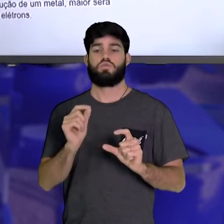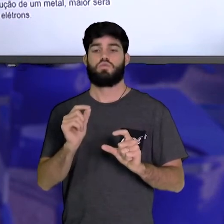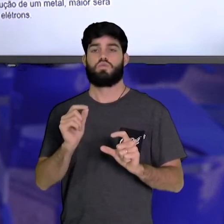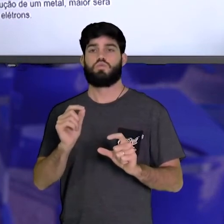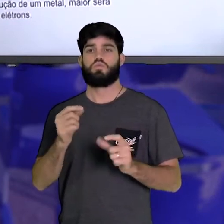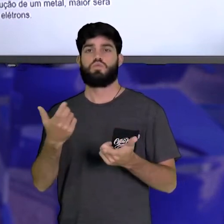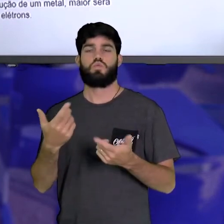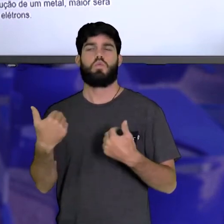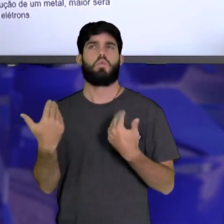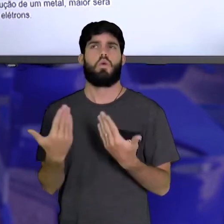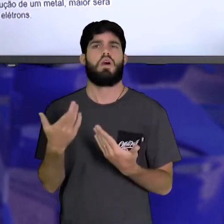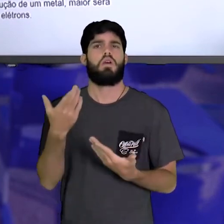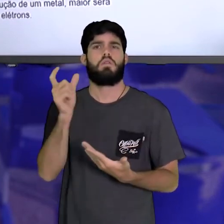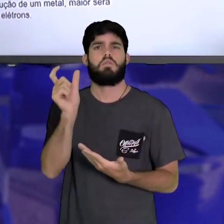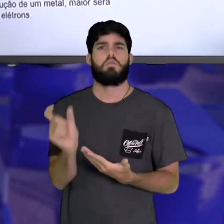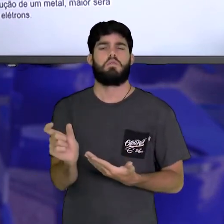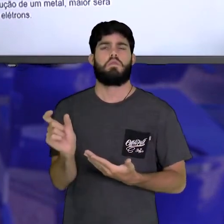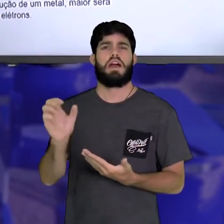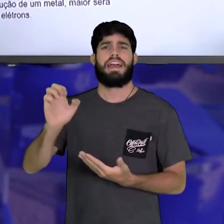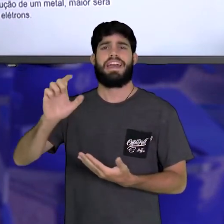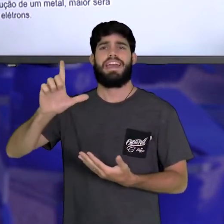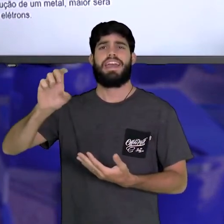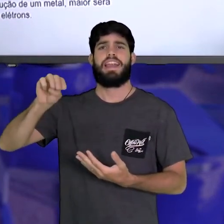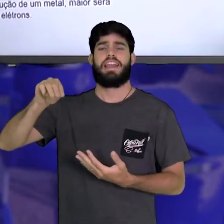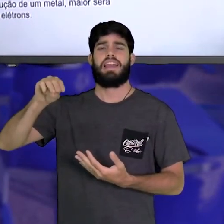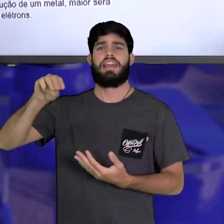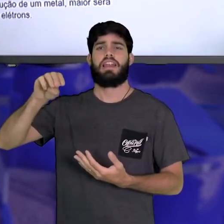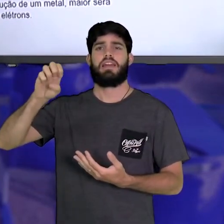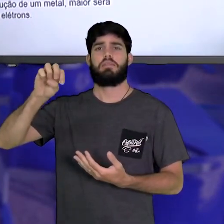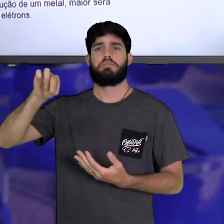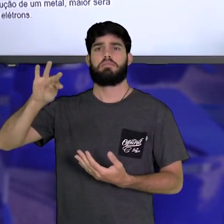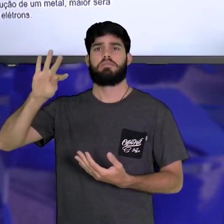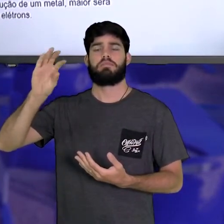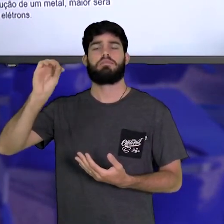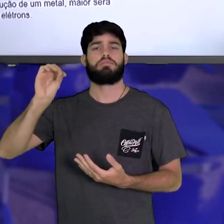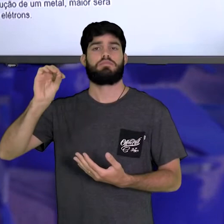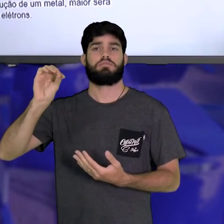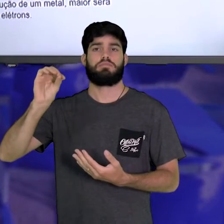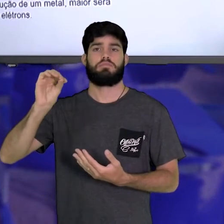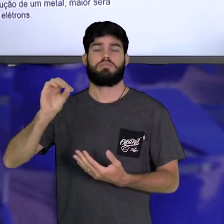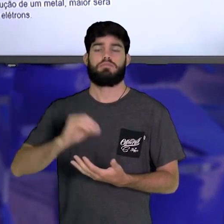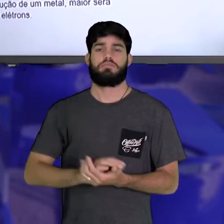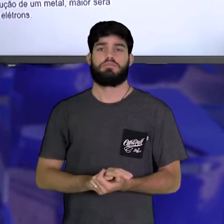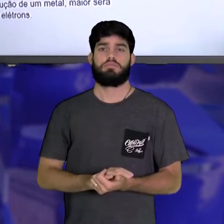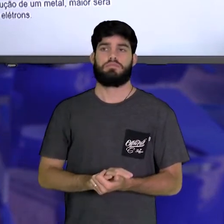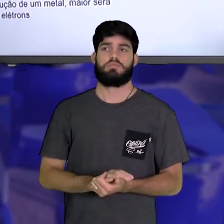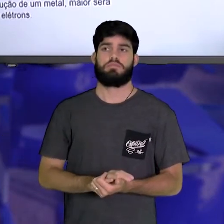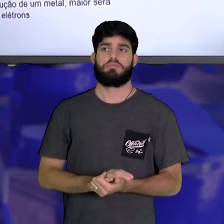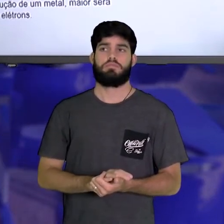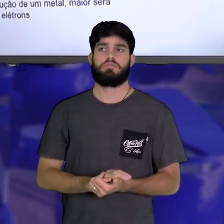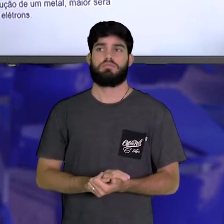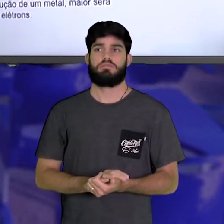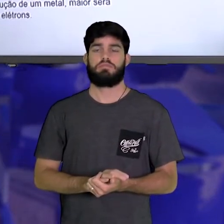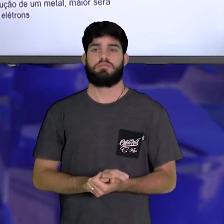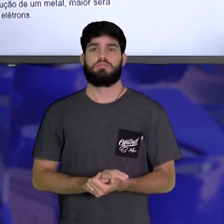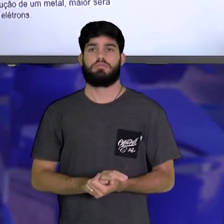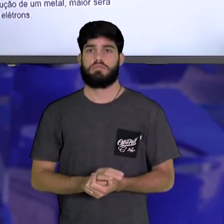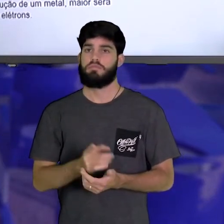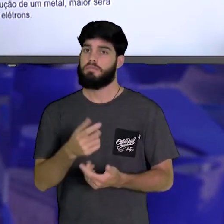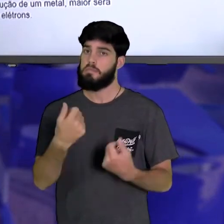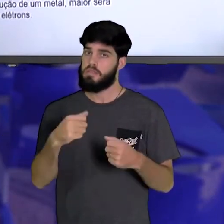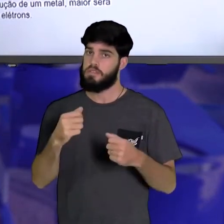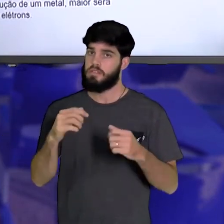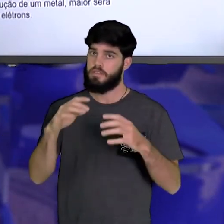que ali está presente na constituição desta pilha. Fica